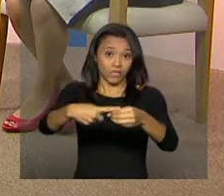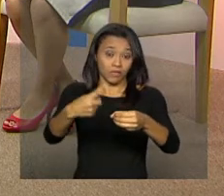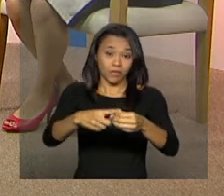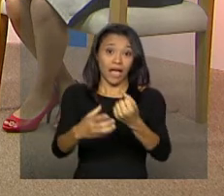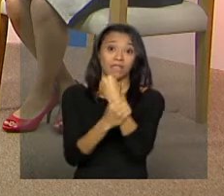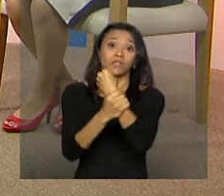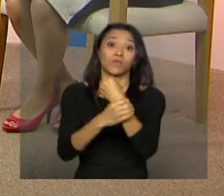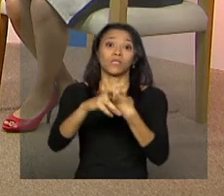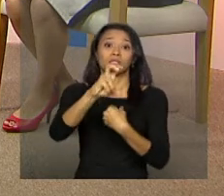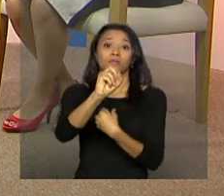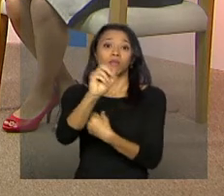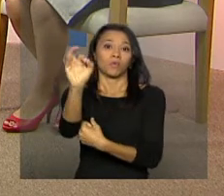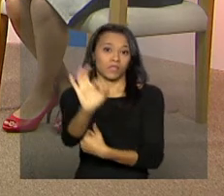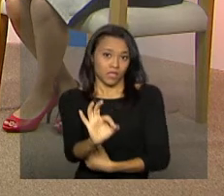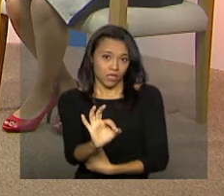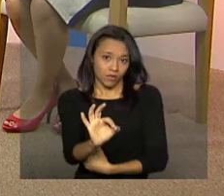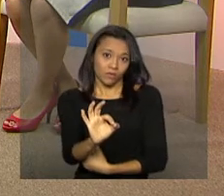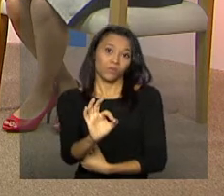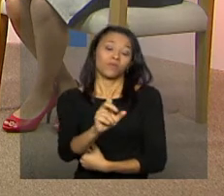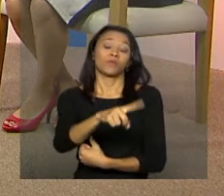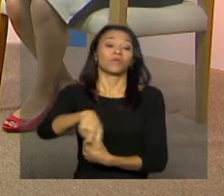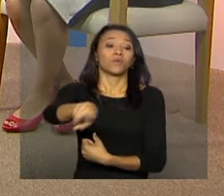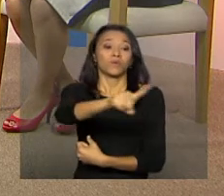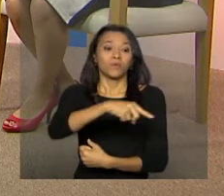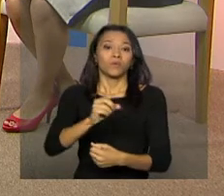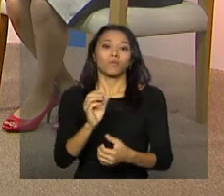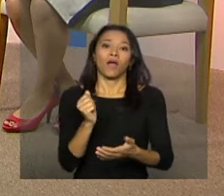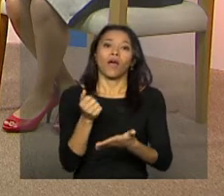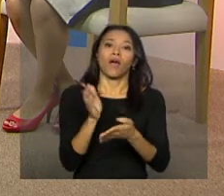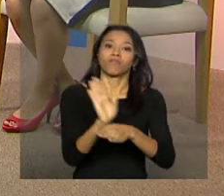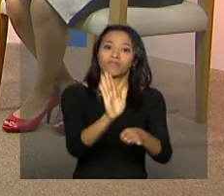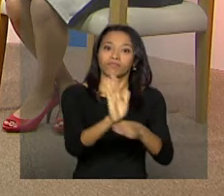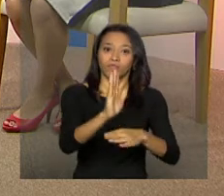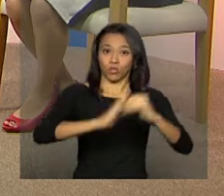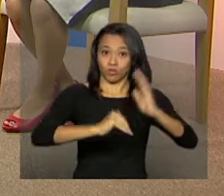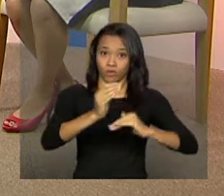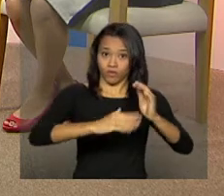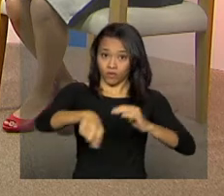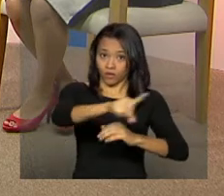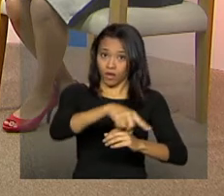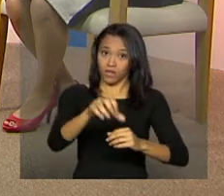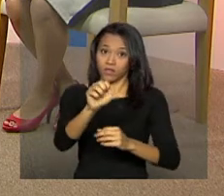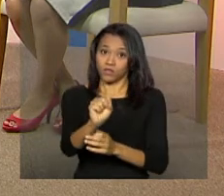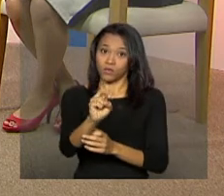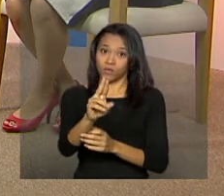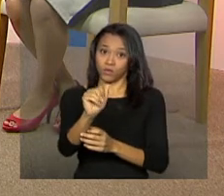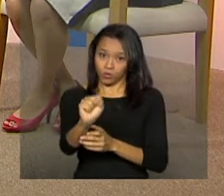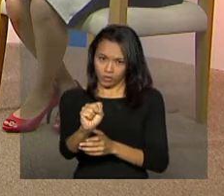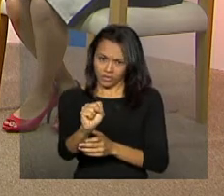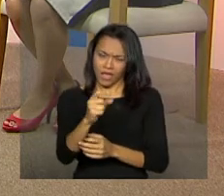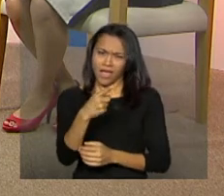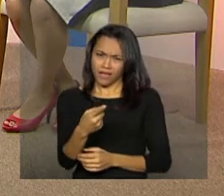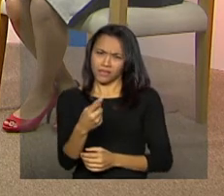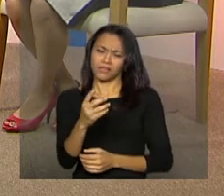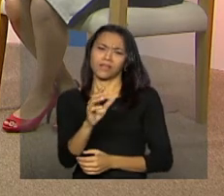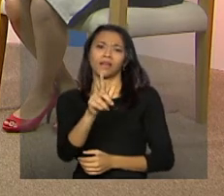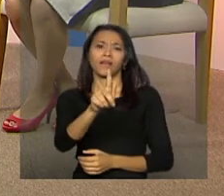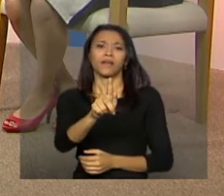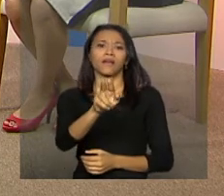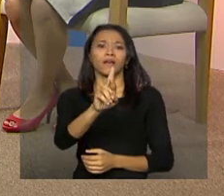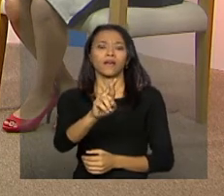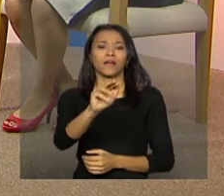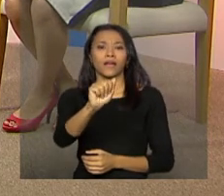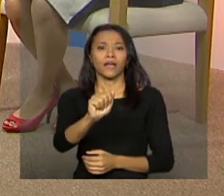vencimento dos servidores da equipe técnica de referência do SUAS. A gratificação de 50% pode ser paga com